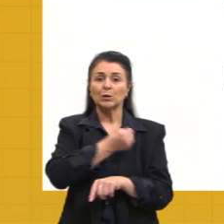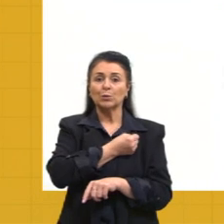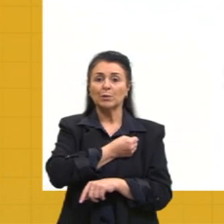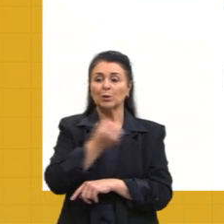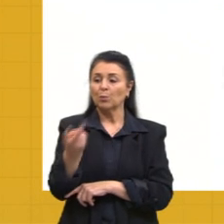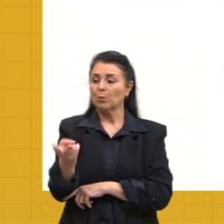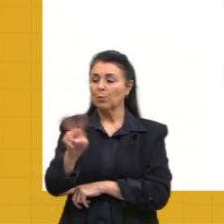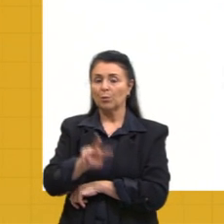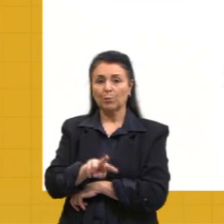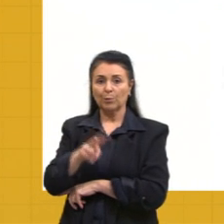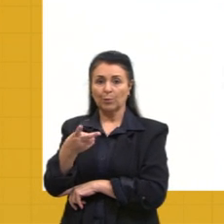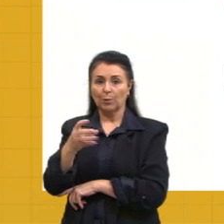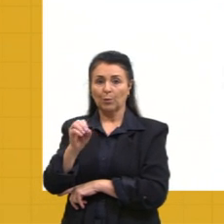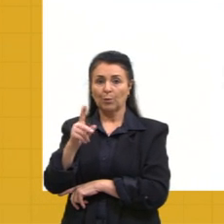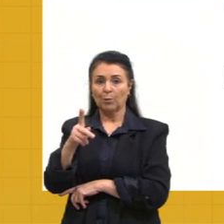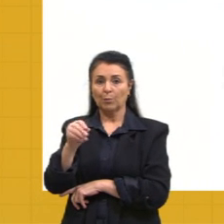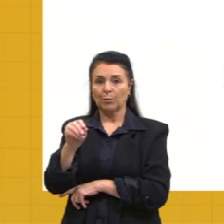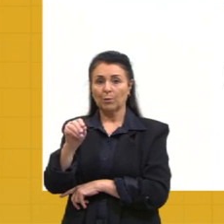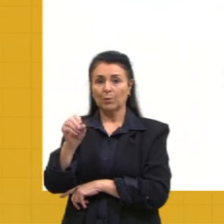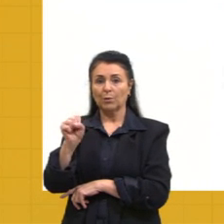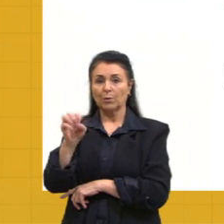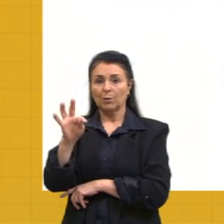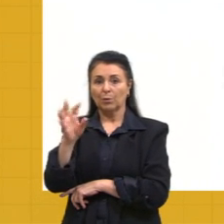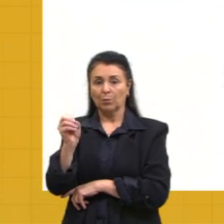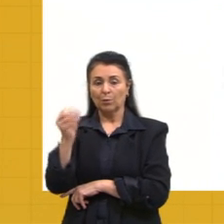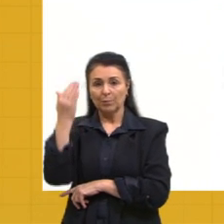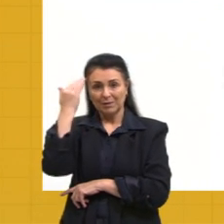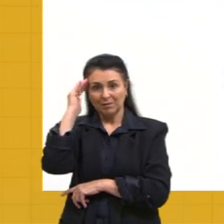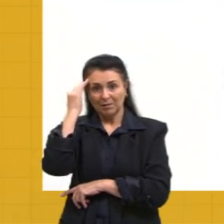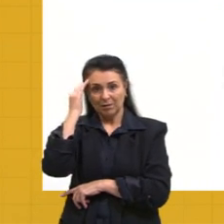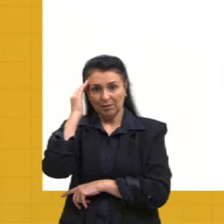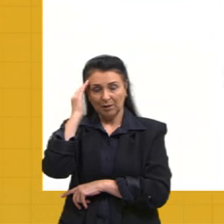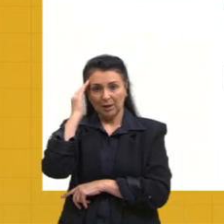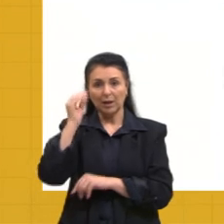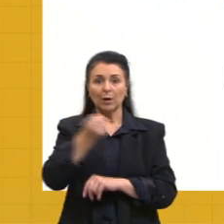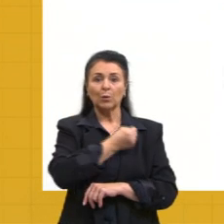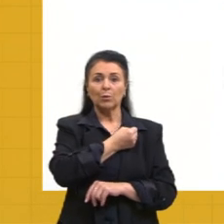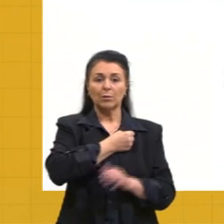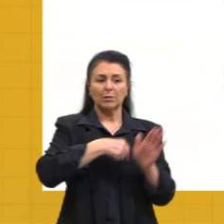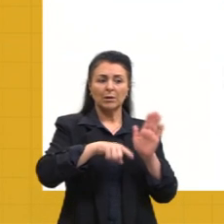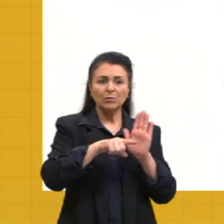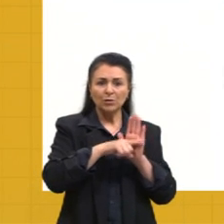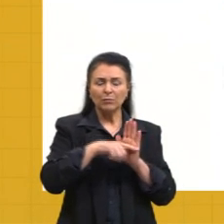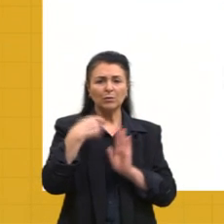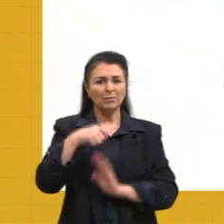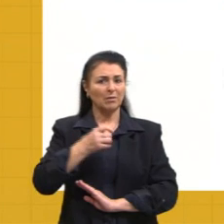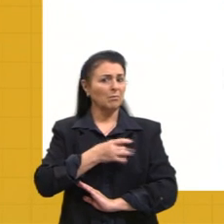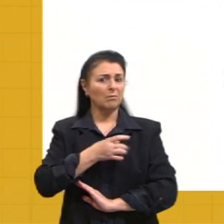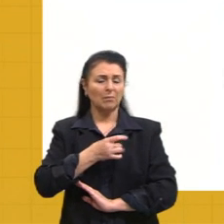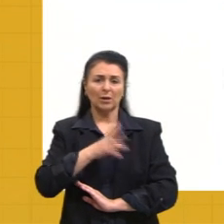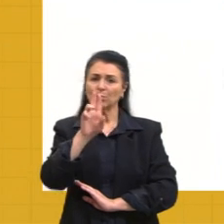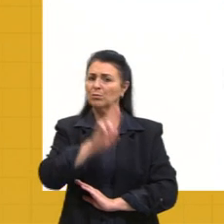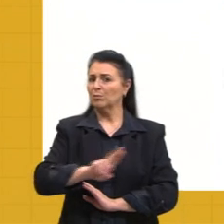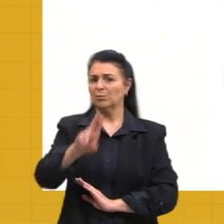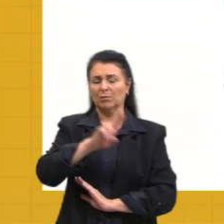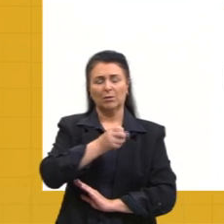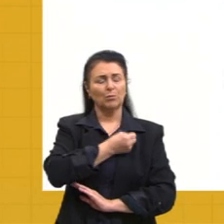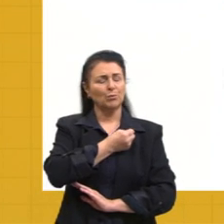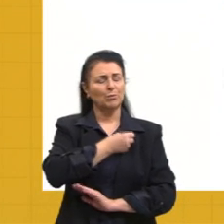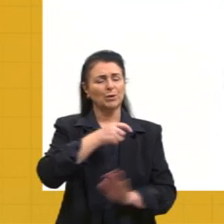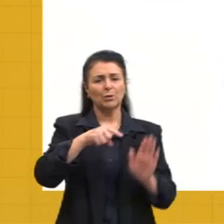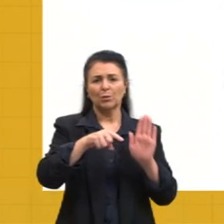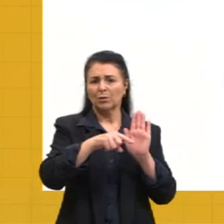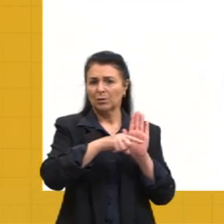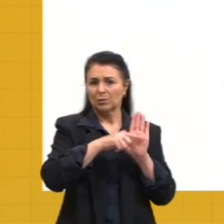de que nós temos que entender os números negativos e perder um pouco esse medo, então, em relação a trabalhar com números negativos em